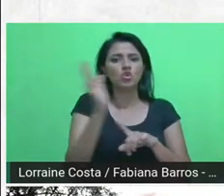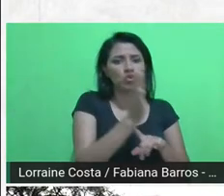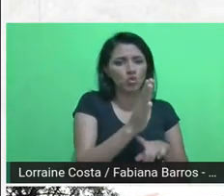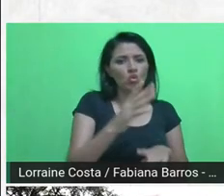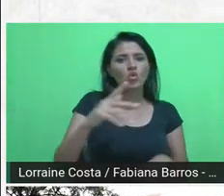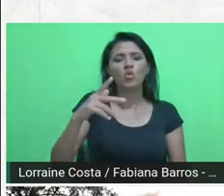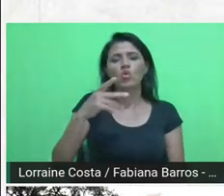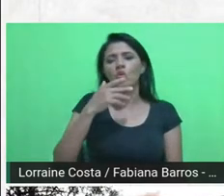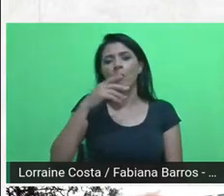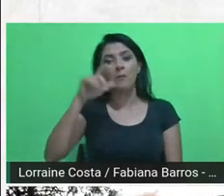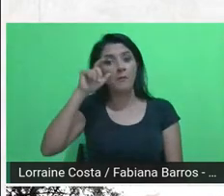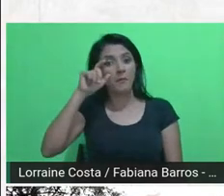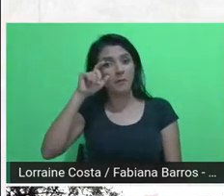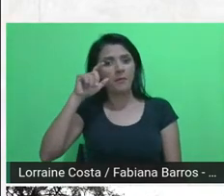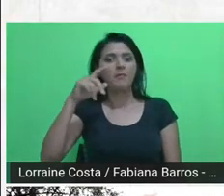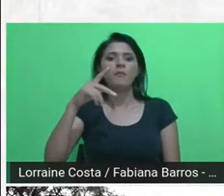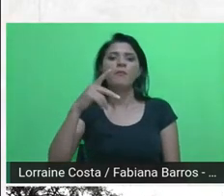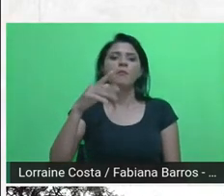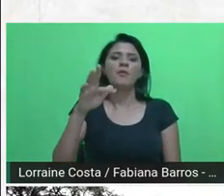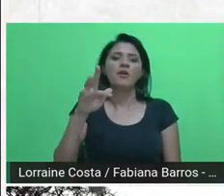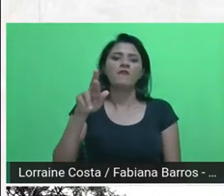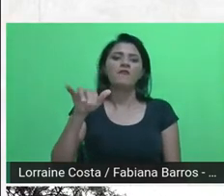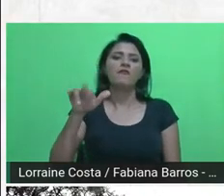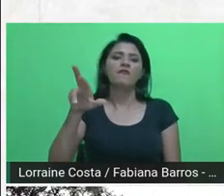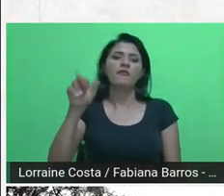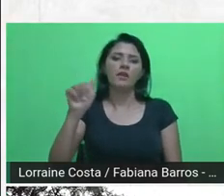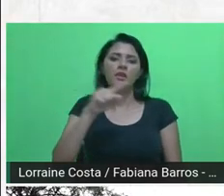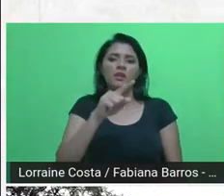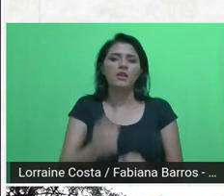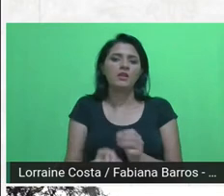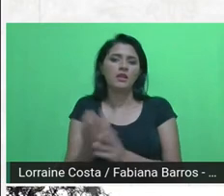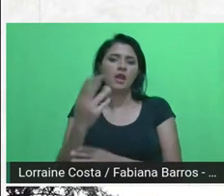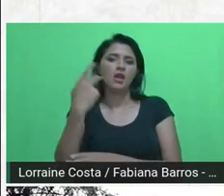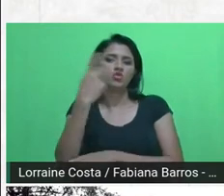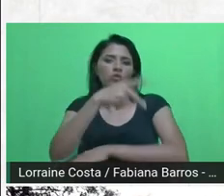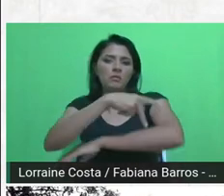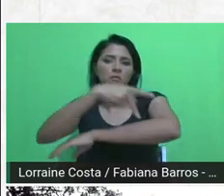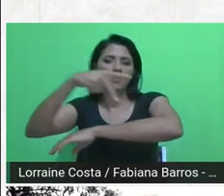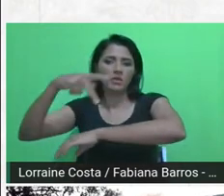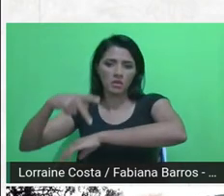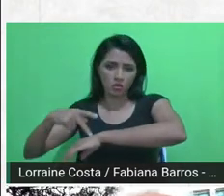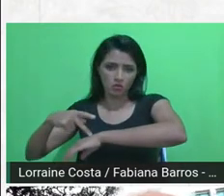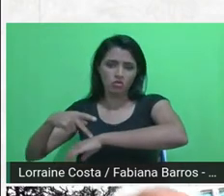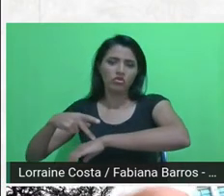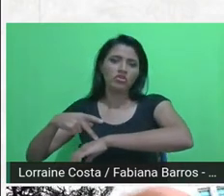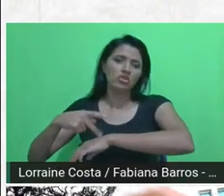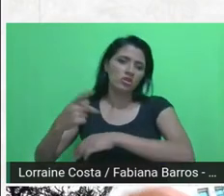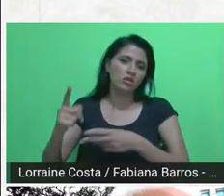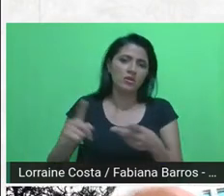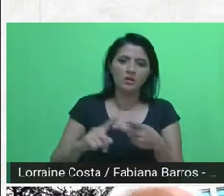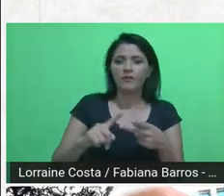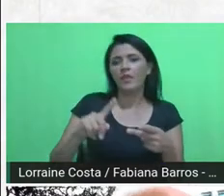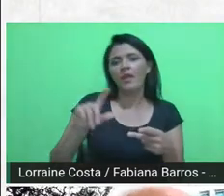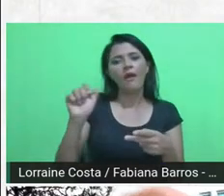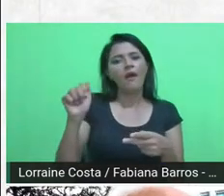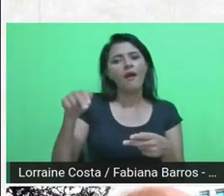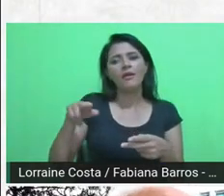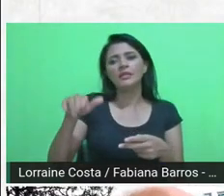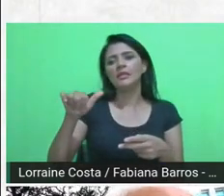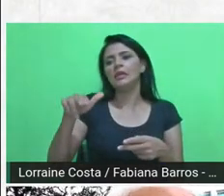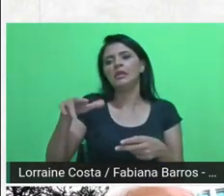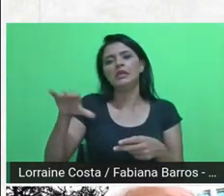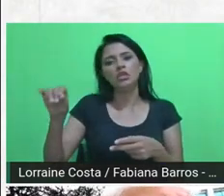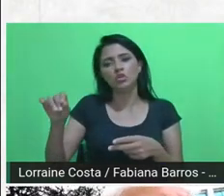promover a sua pedagogia, né? Anísio Teixeira foi aluno dele. Então, a gente tem